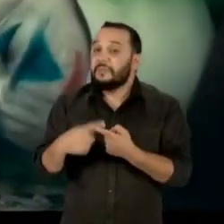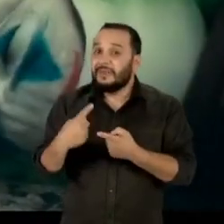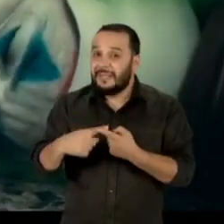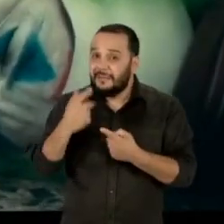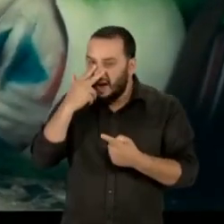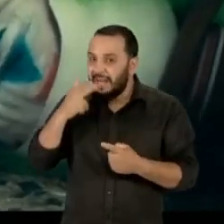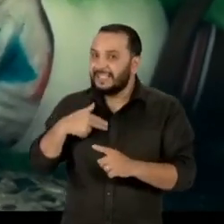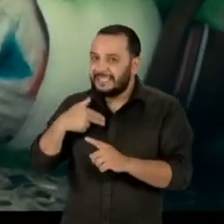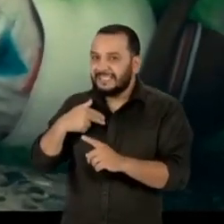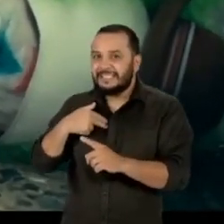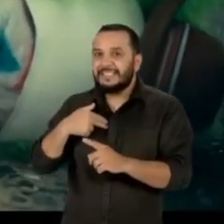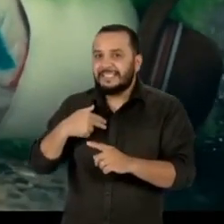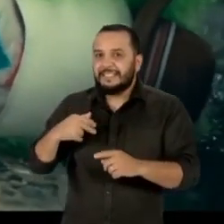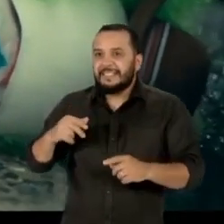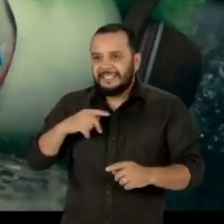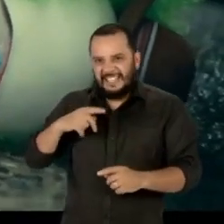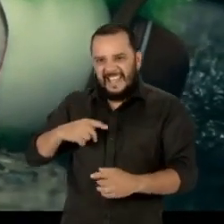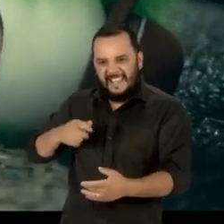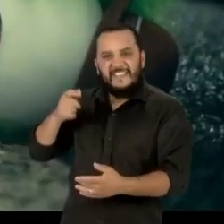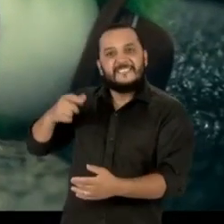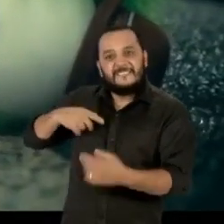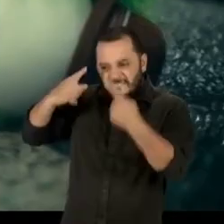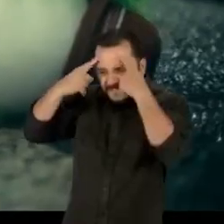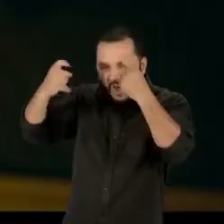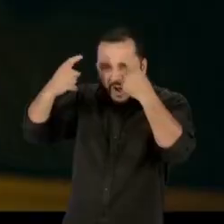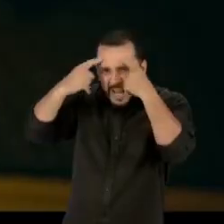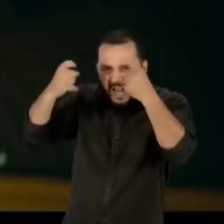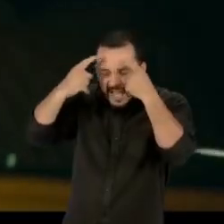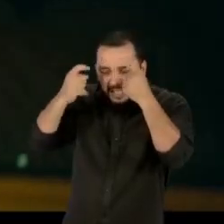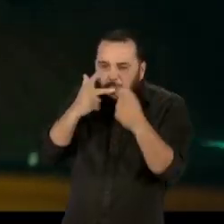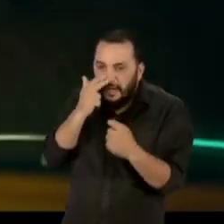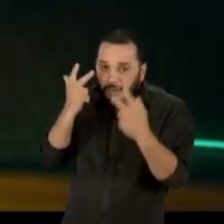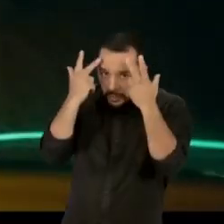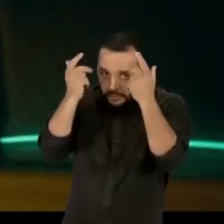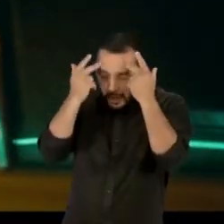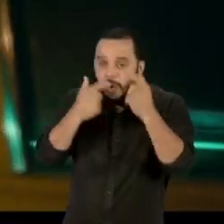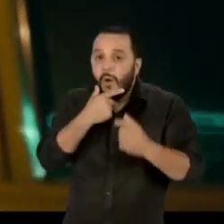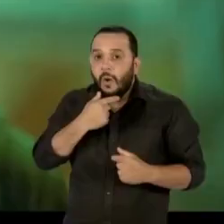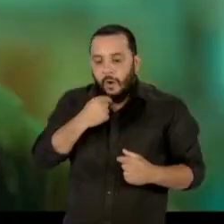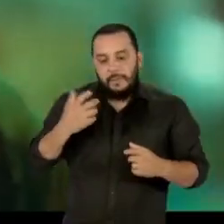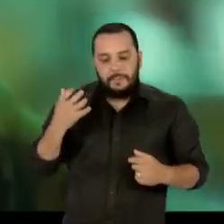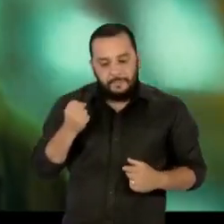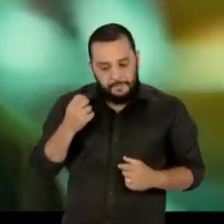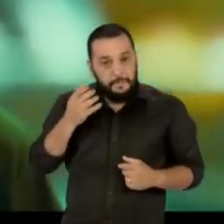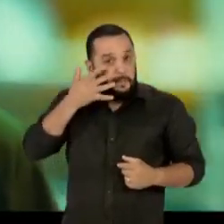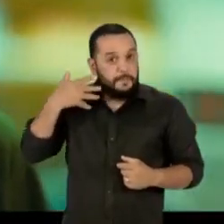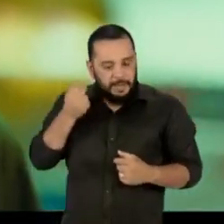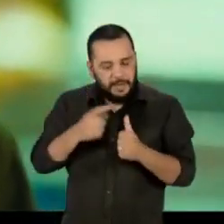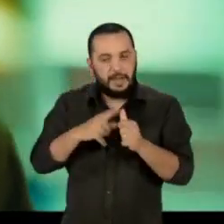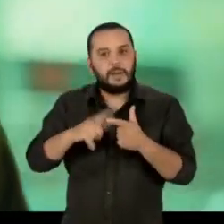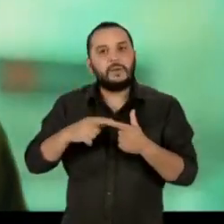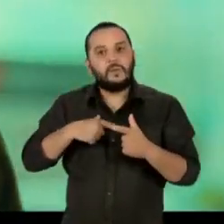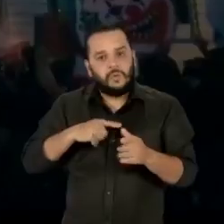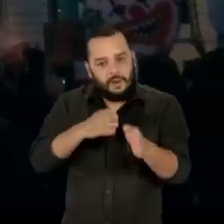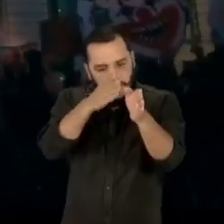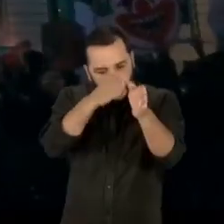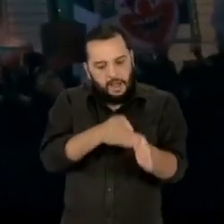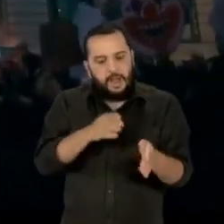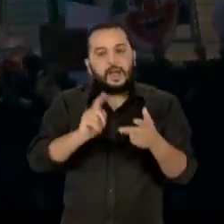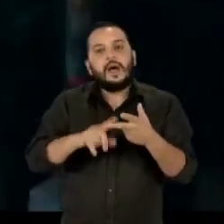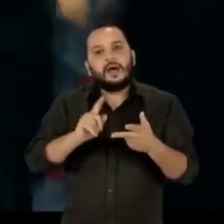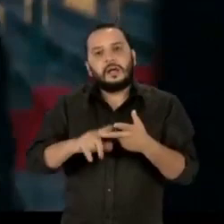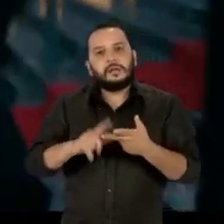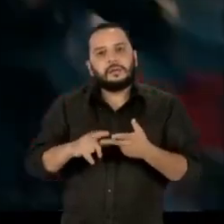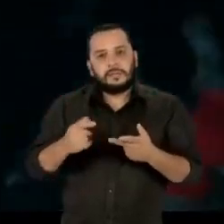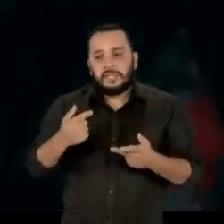de certa forma, a violência extrema. Arthur Fleck é um homem branco, heterossexual, introvertido, sem laços de amizade ou